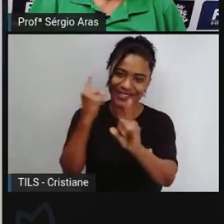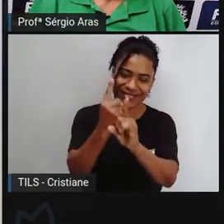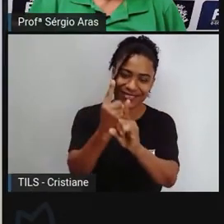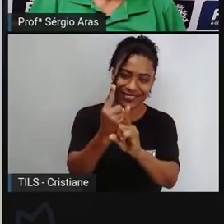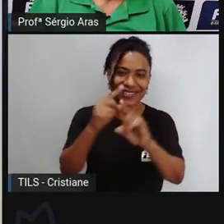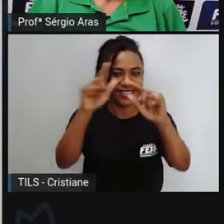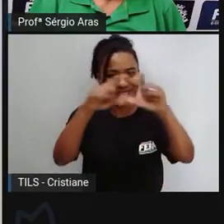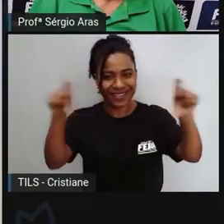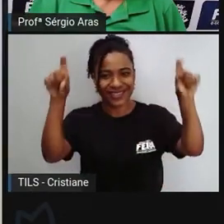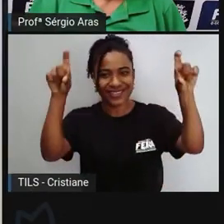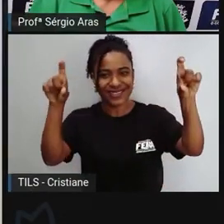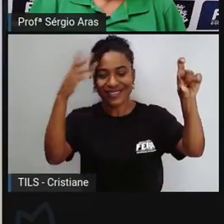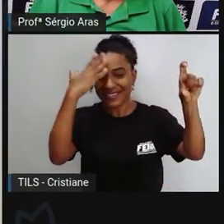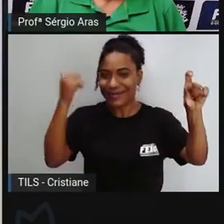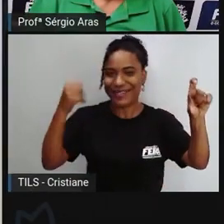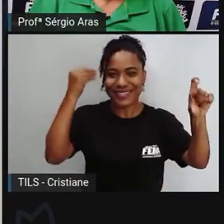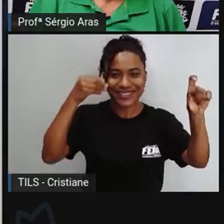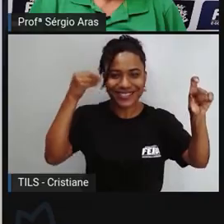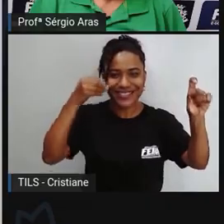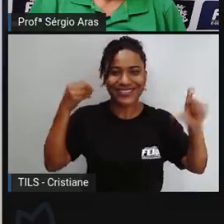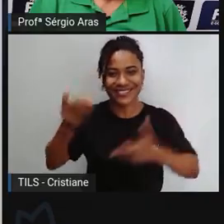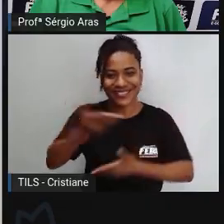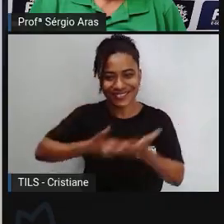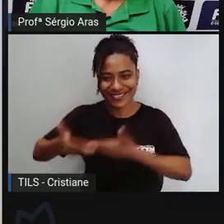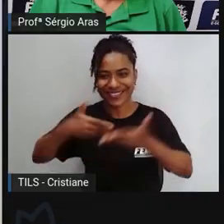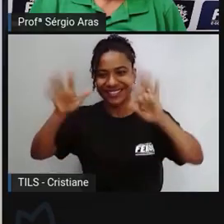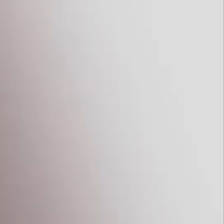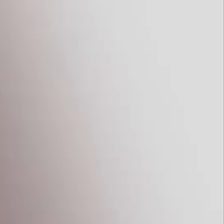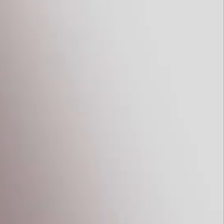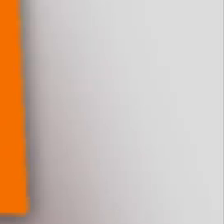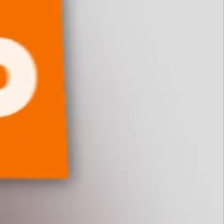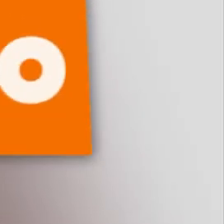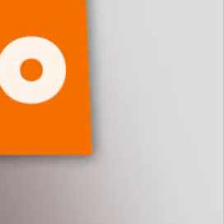do saberes viveres beijo tchau tchau